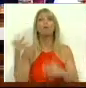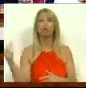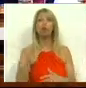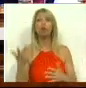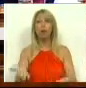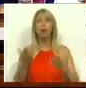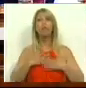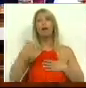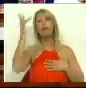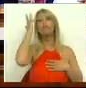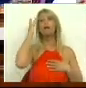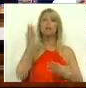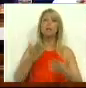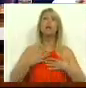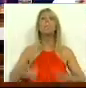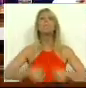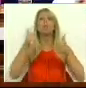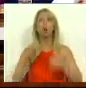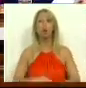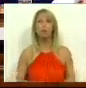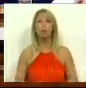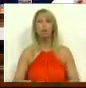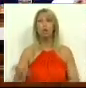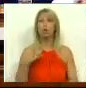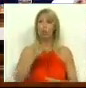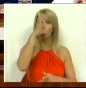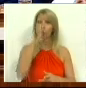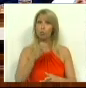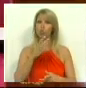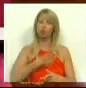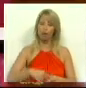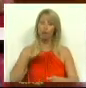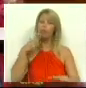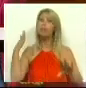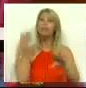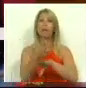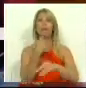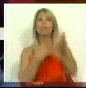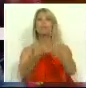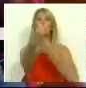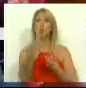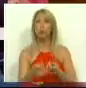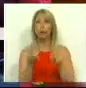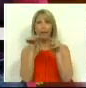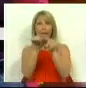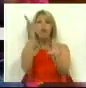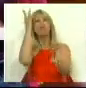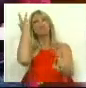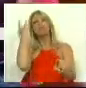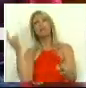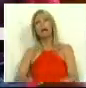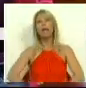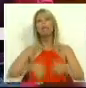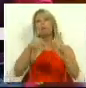facilitar e vai melhorar. E os verdes gostavam diretamente de perguntar, será que este facilitar e este melhorar